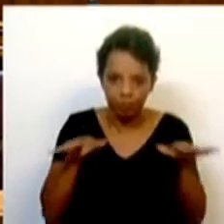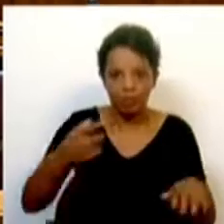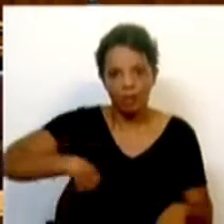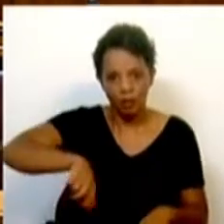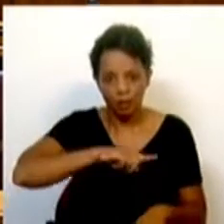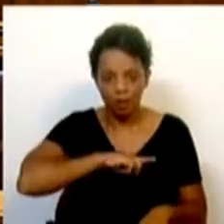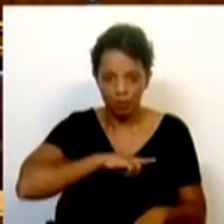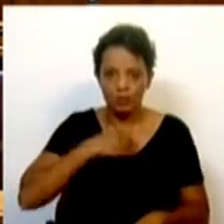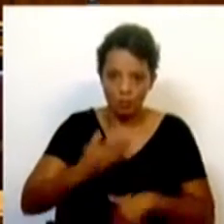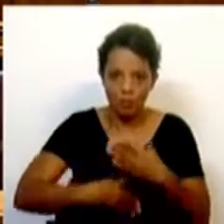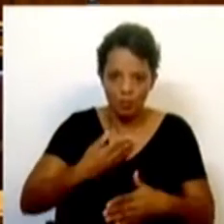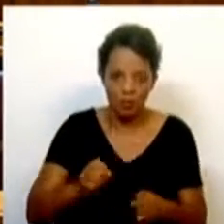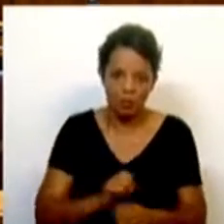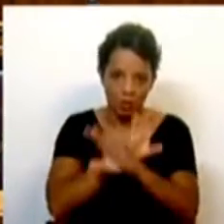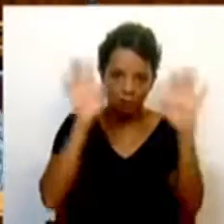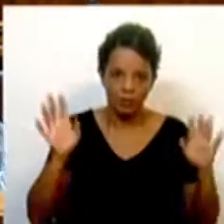faloemos como é óbvio.